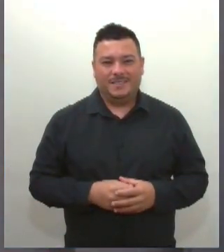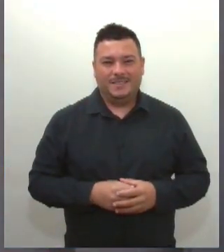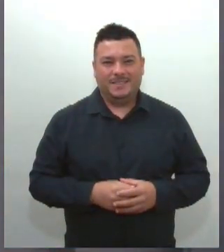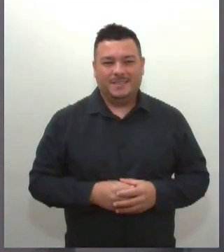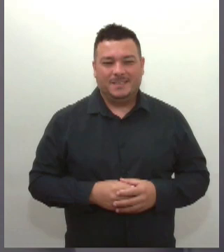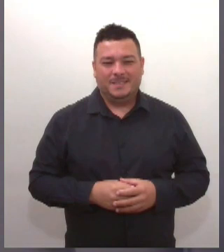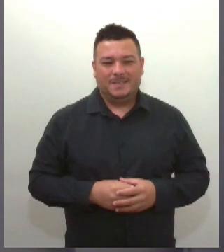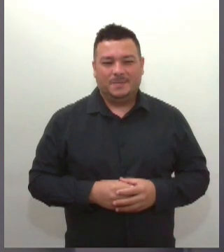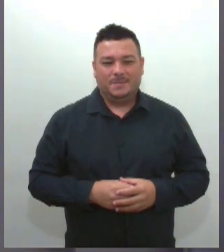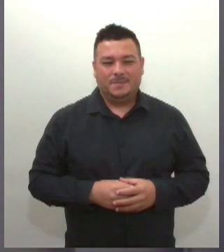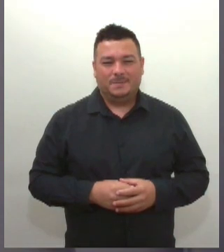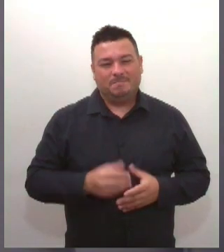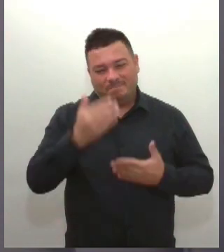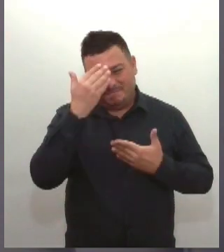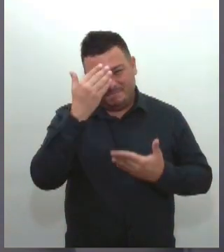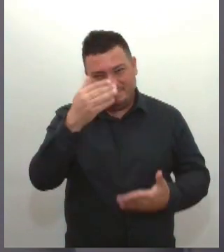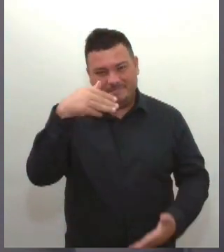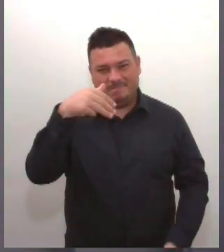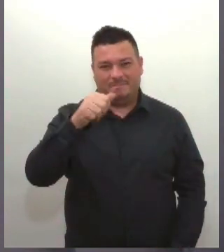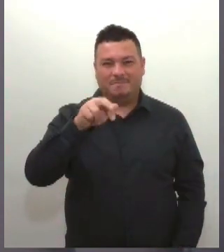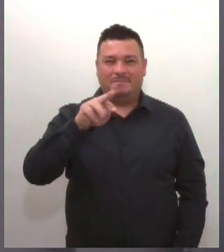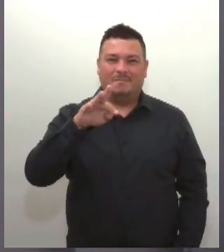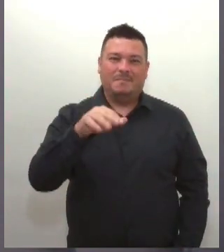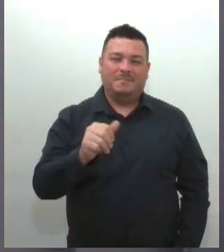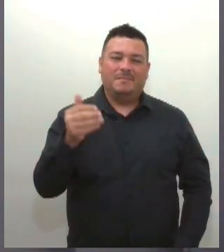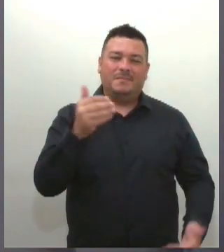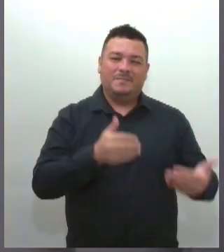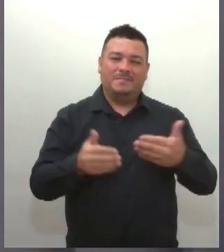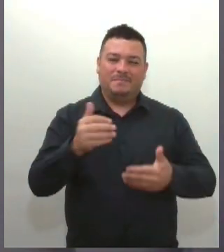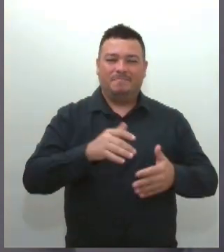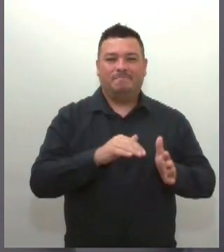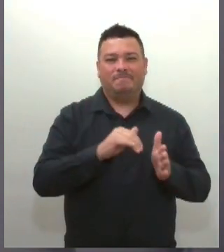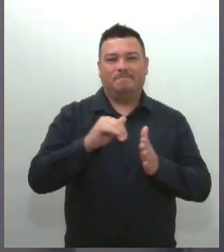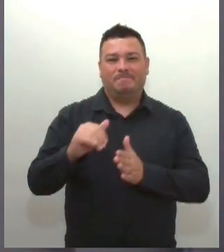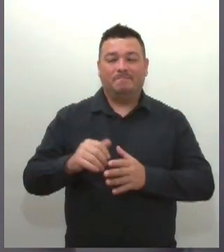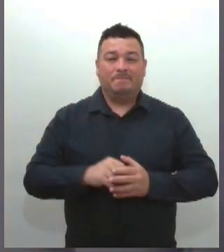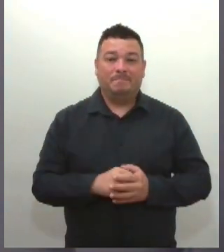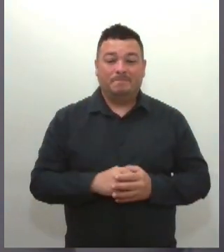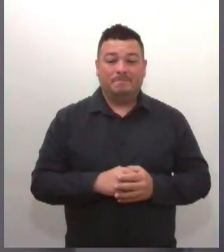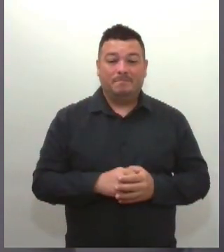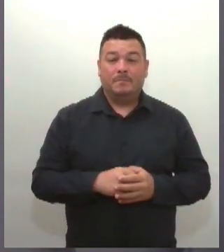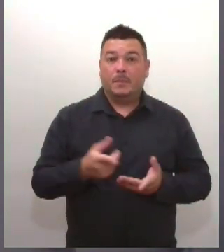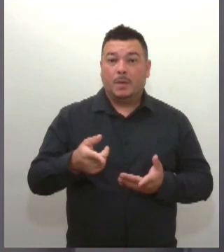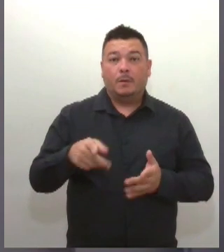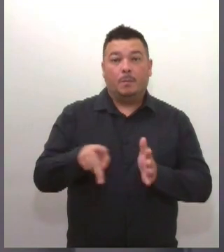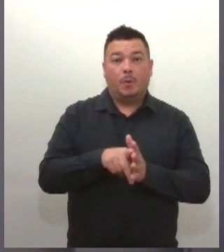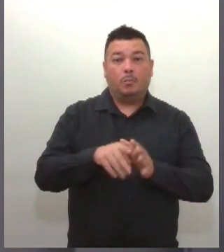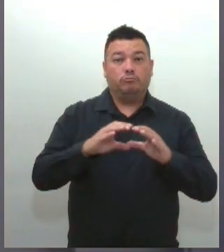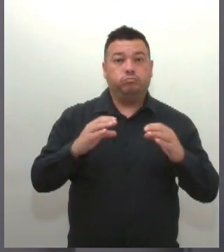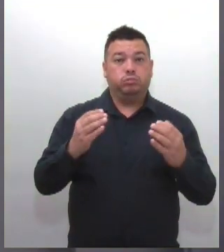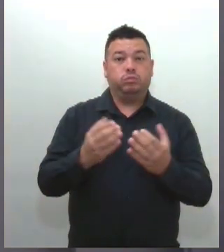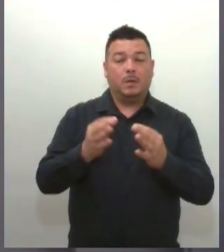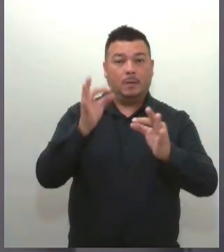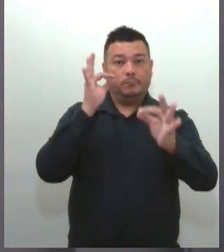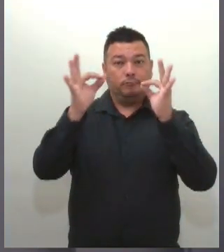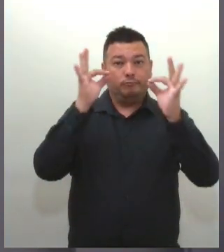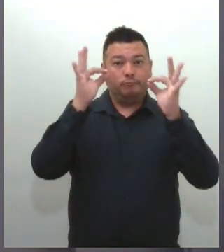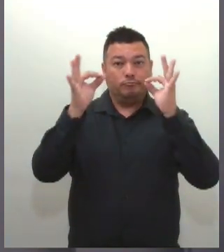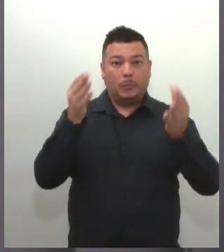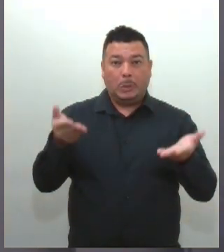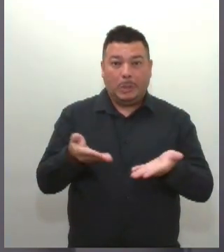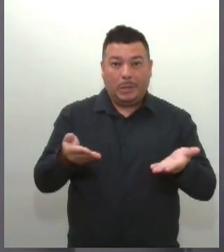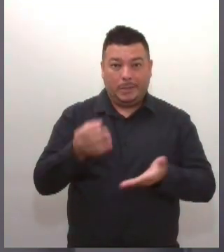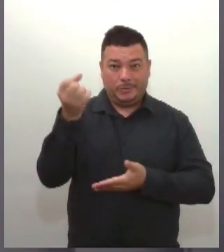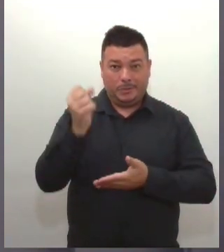Obrigada, Marta, pela participação. E veja, o Círculo Psicanalítico de Sergipe está comemorando 35 anos de